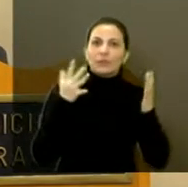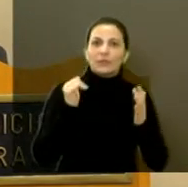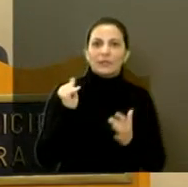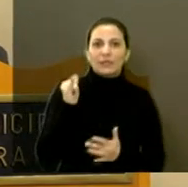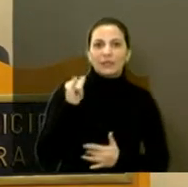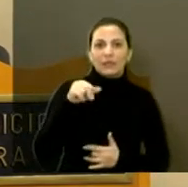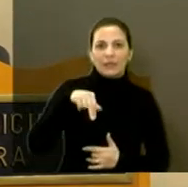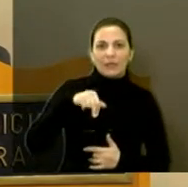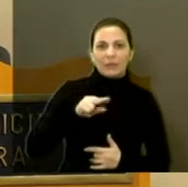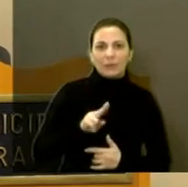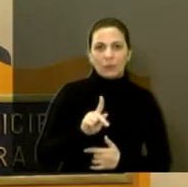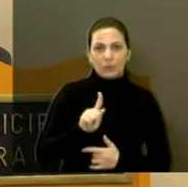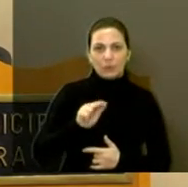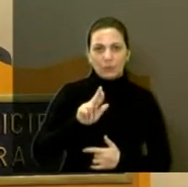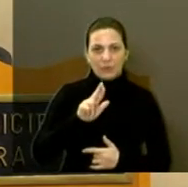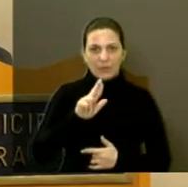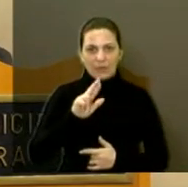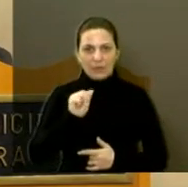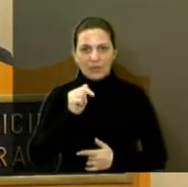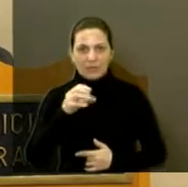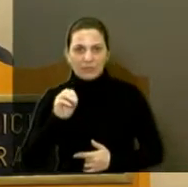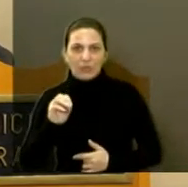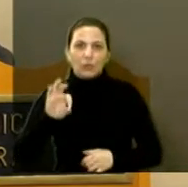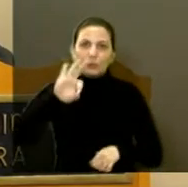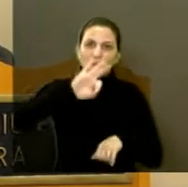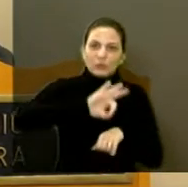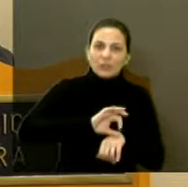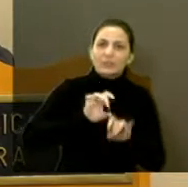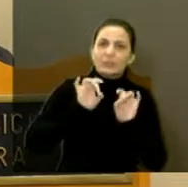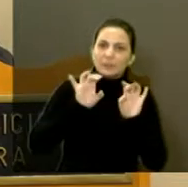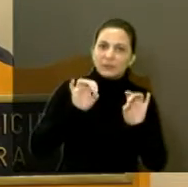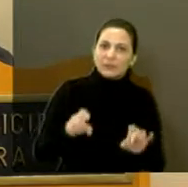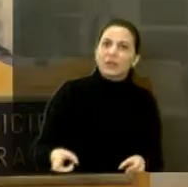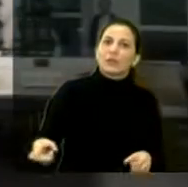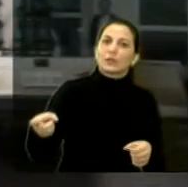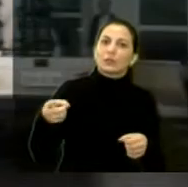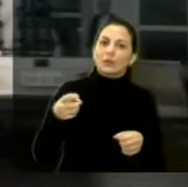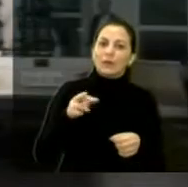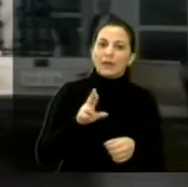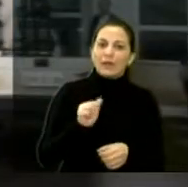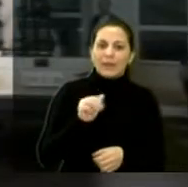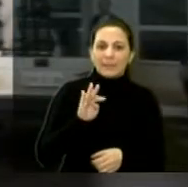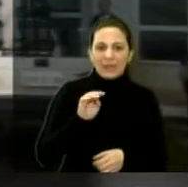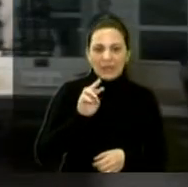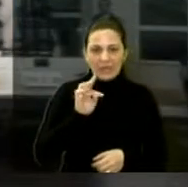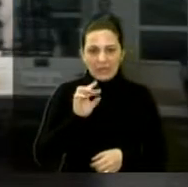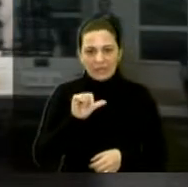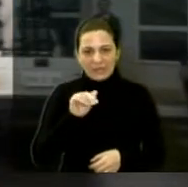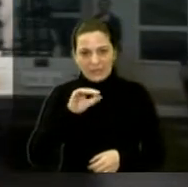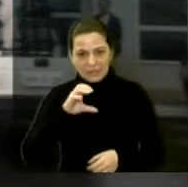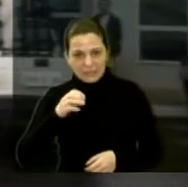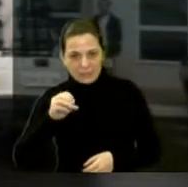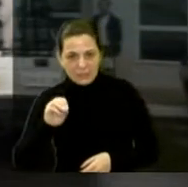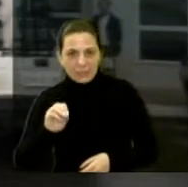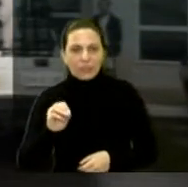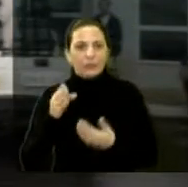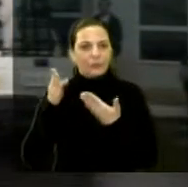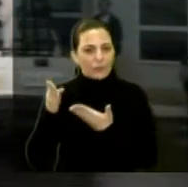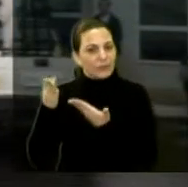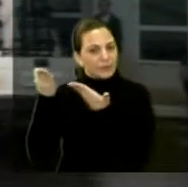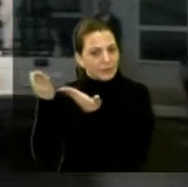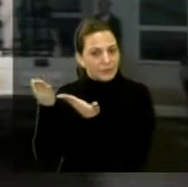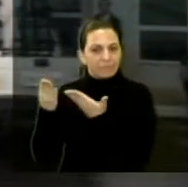do Centro Especializado em Reabilitação, o doutor Eduardo Lauandidudu,